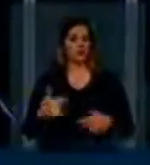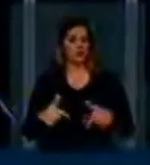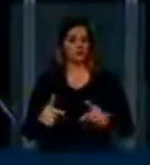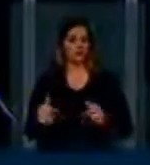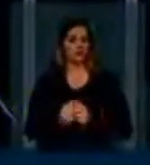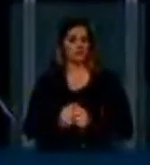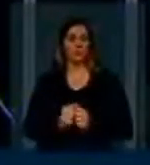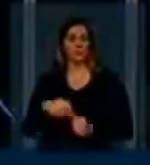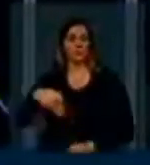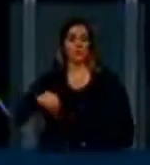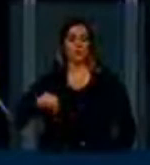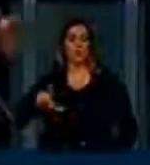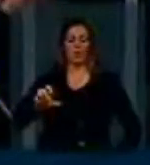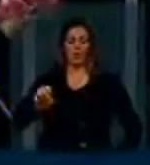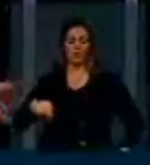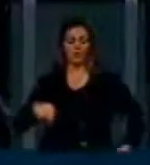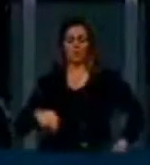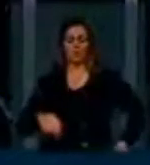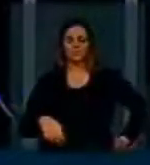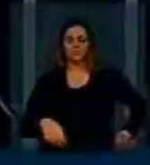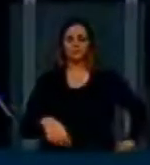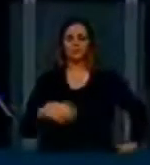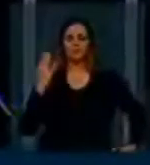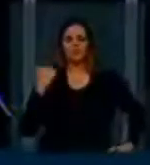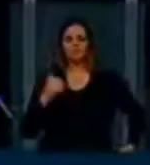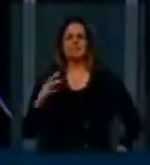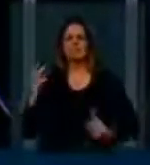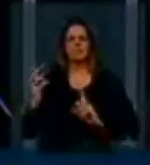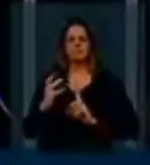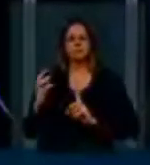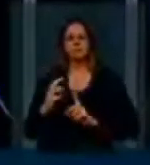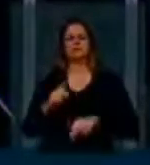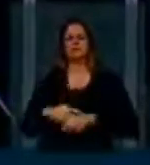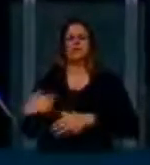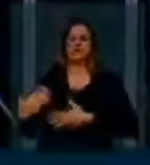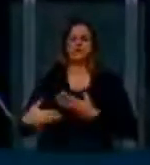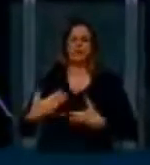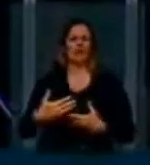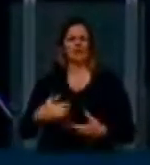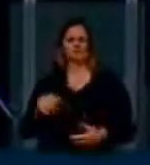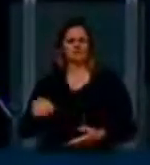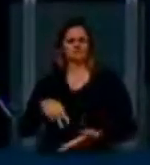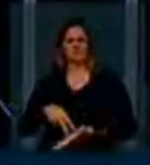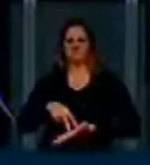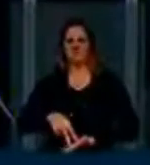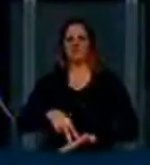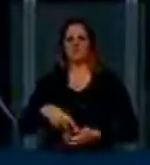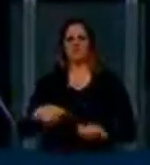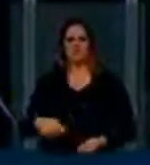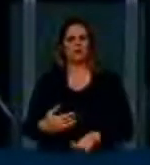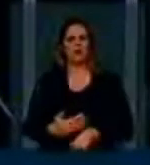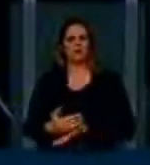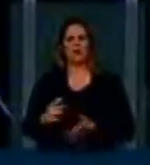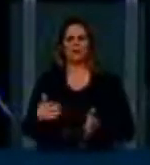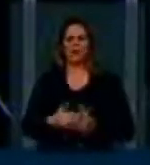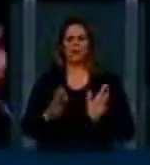As pressões são inúmeras durante todo o processo. A firmeza desde o início até o fim engrandece o trabalho da